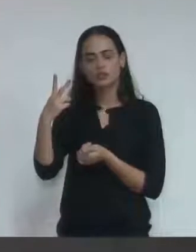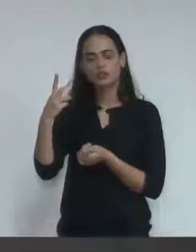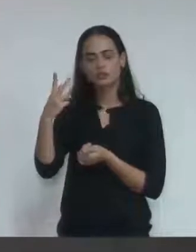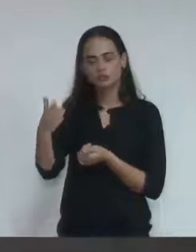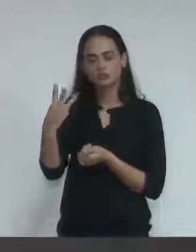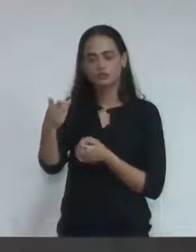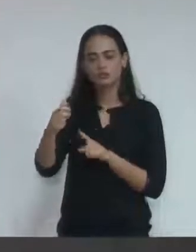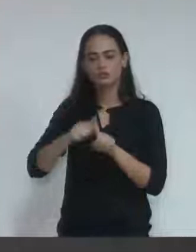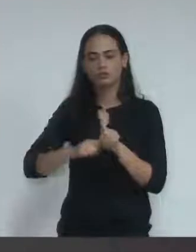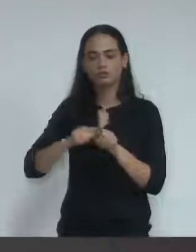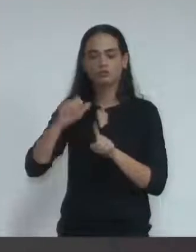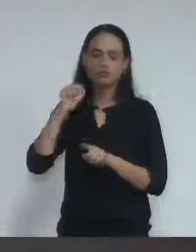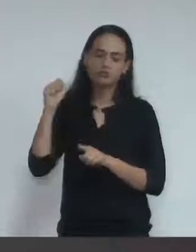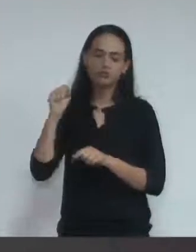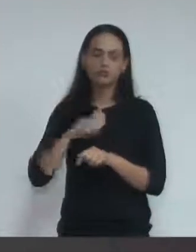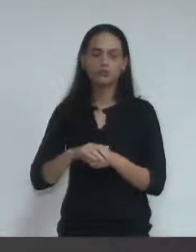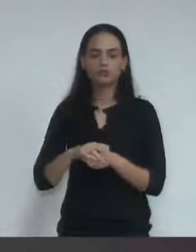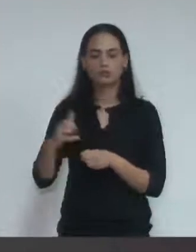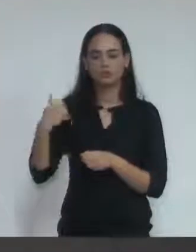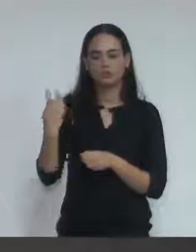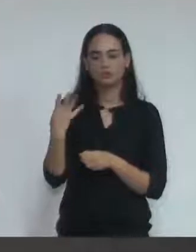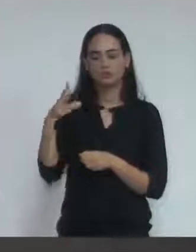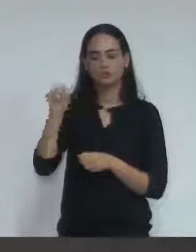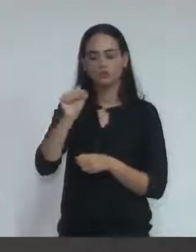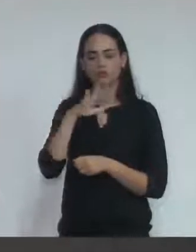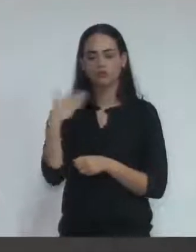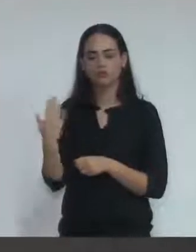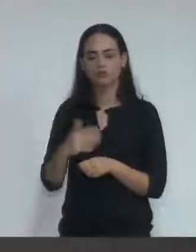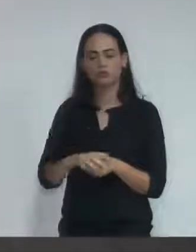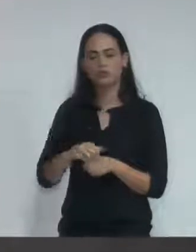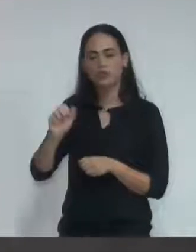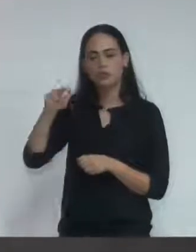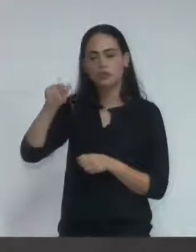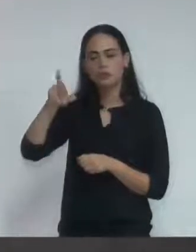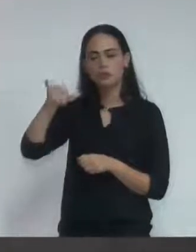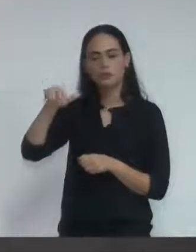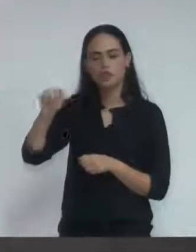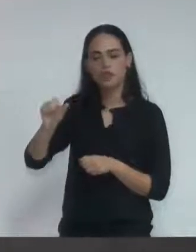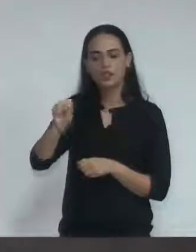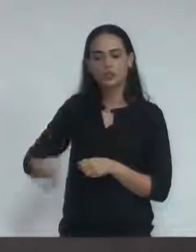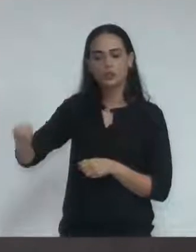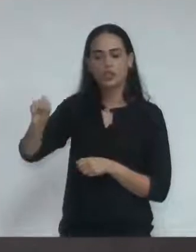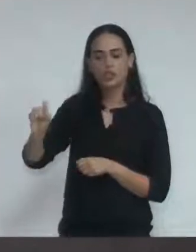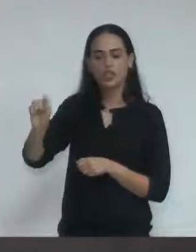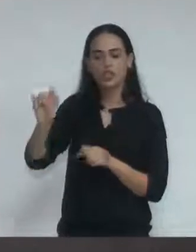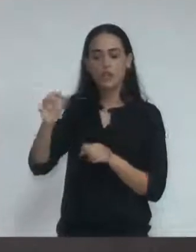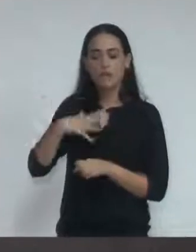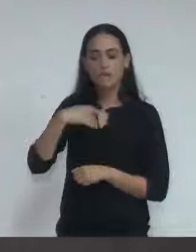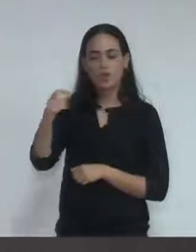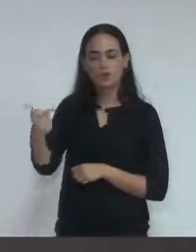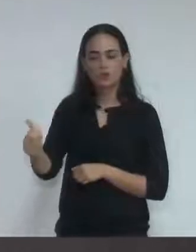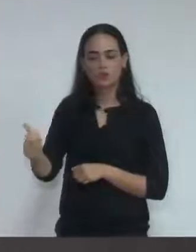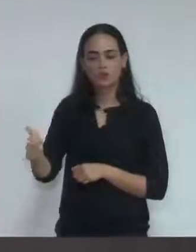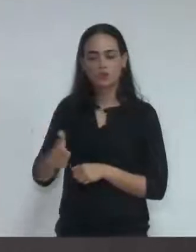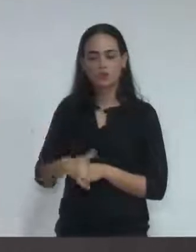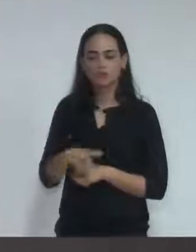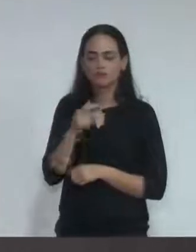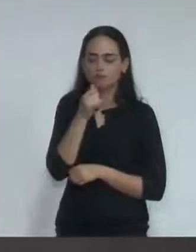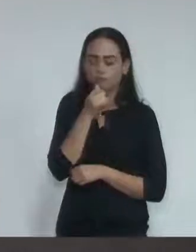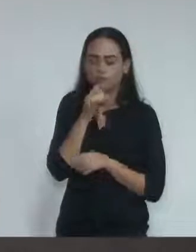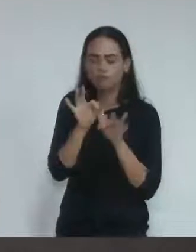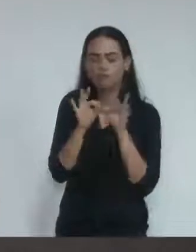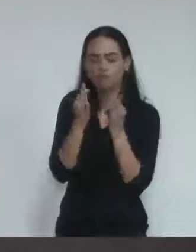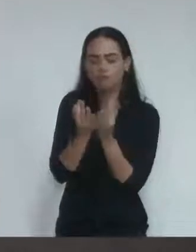48 anos de idade. A senhora Maria era solteira e não deixa filhos. Que do deliberado dessa casa, seja dada a ciência à família